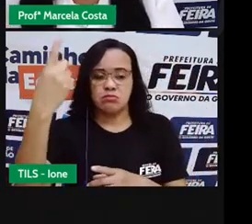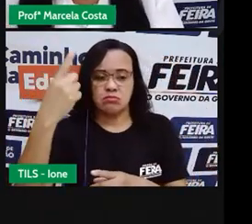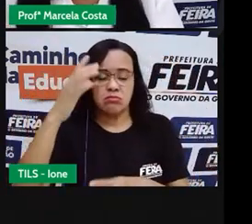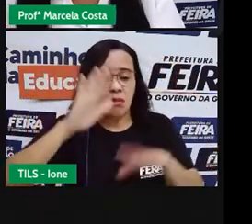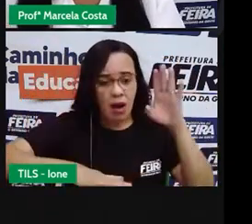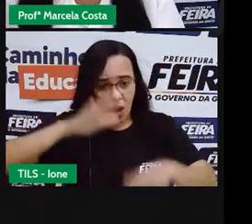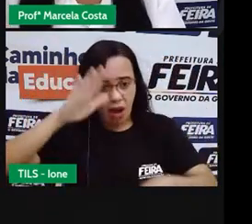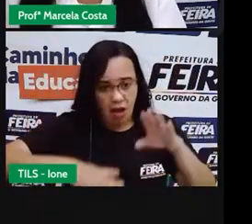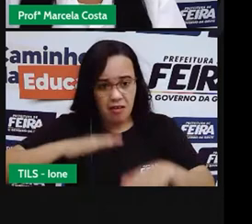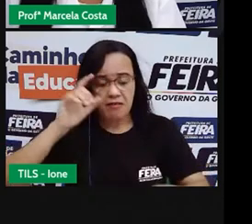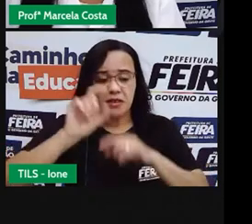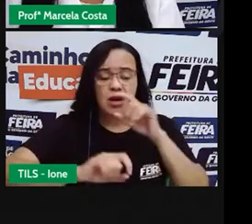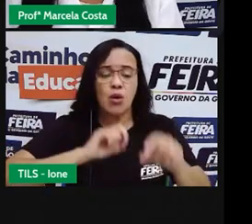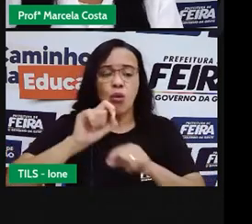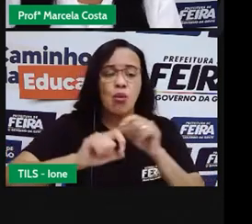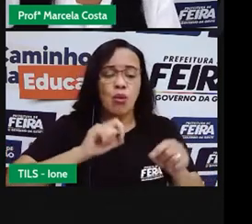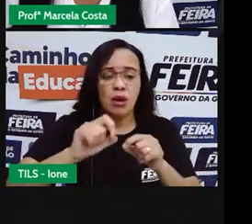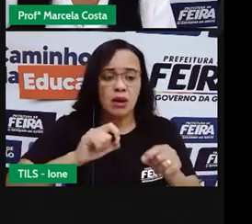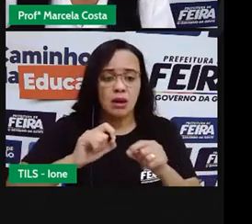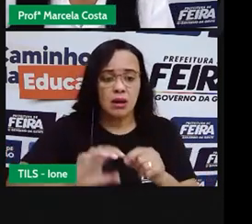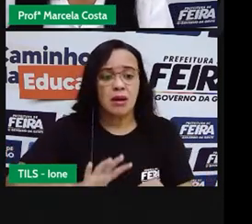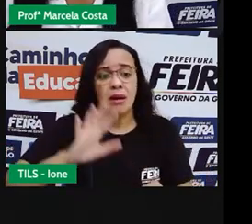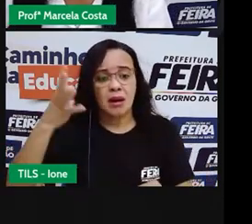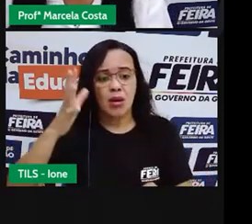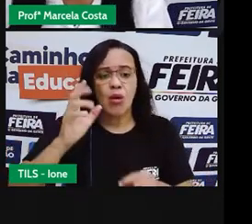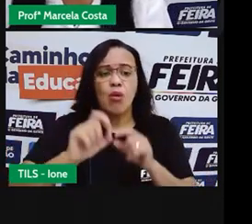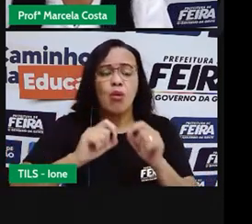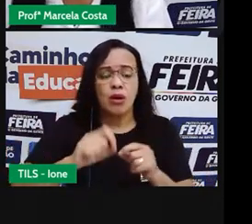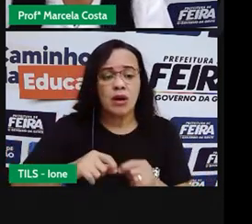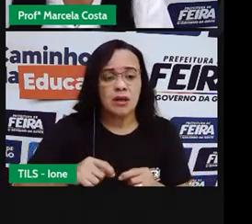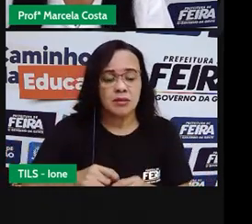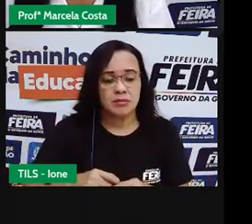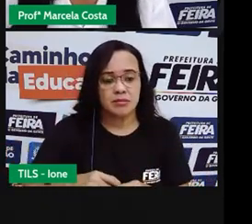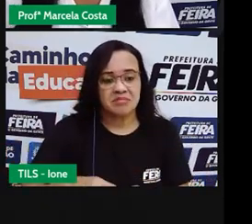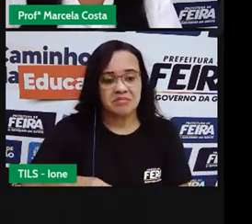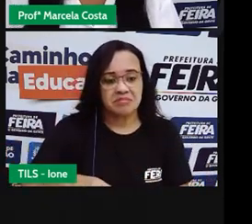E esse tipo de situação A precisa Evitar